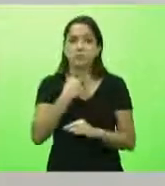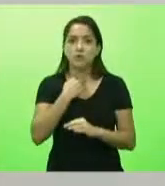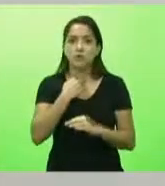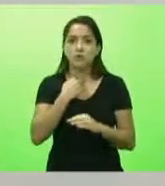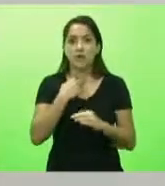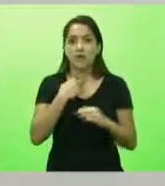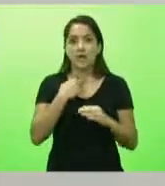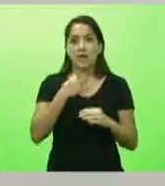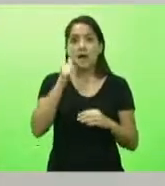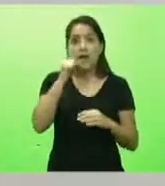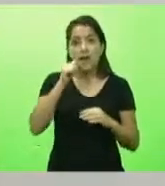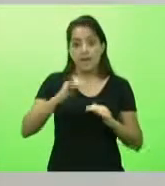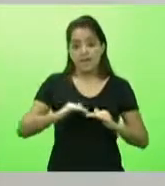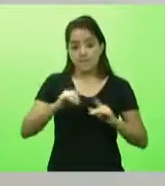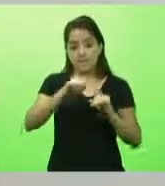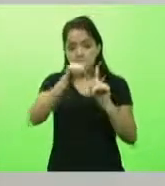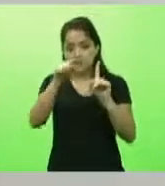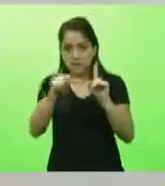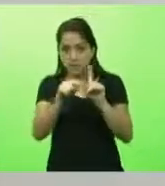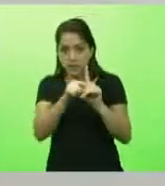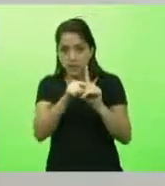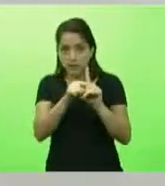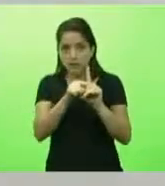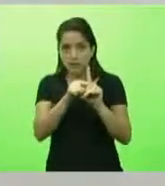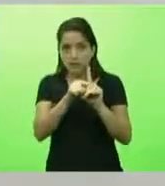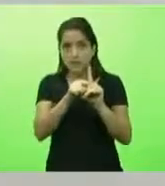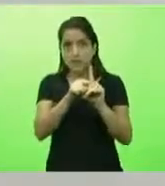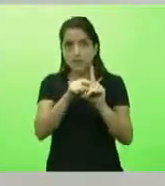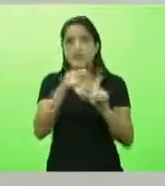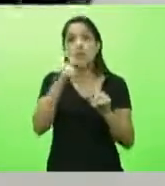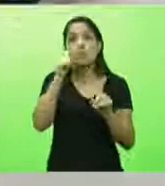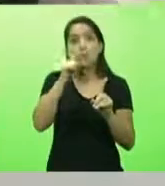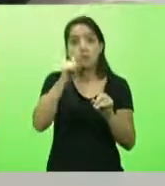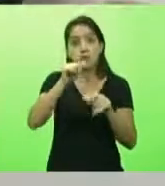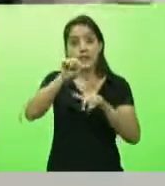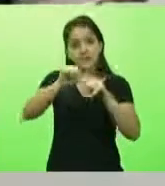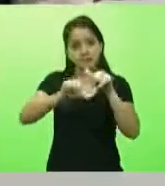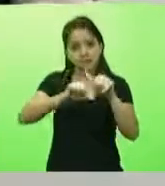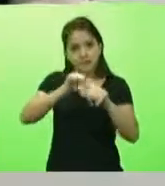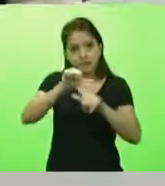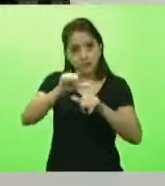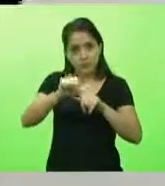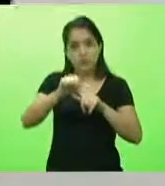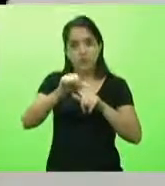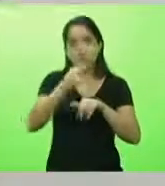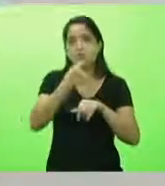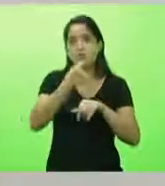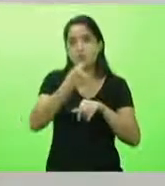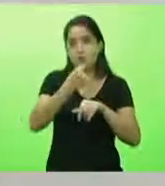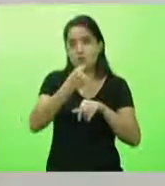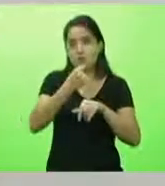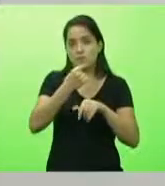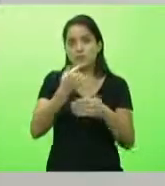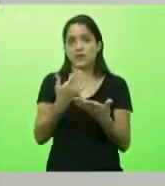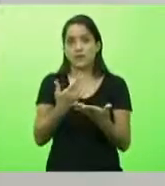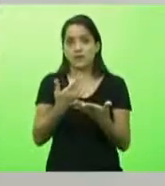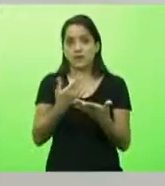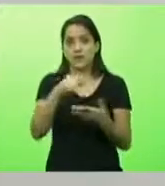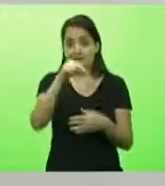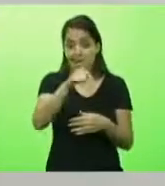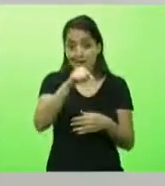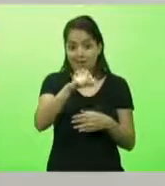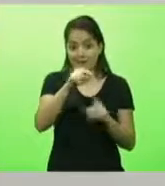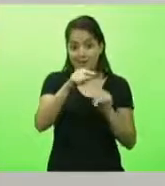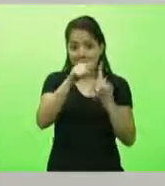grávida, que é uma mulher que se transformou em algo parecido com o homem, foi ela que engravidou,